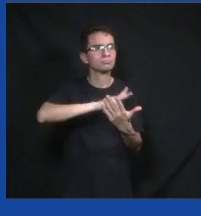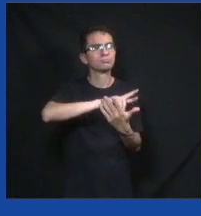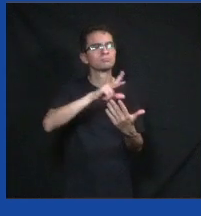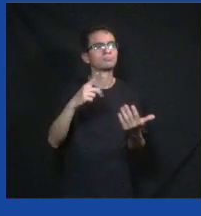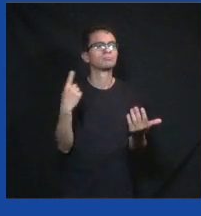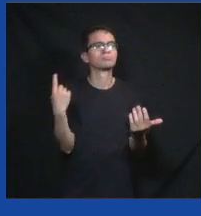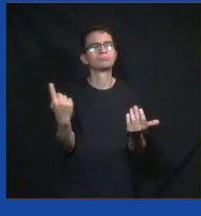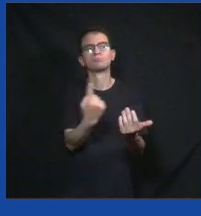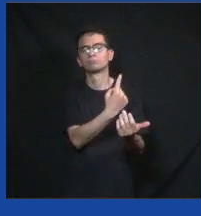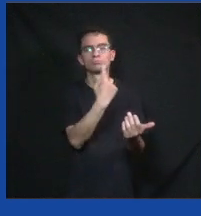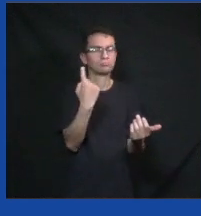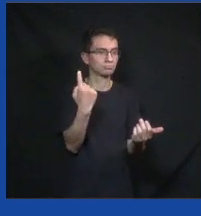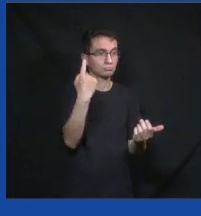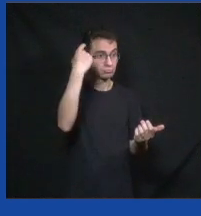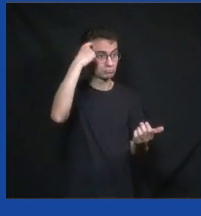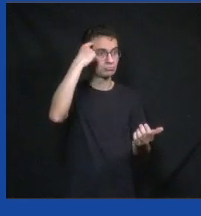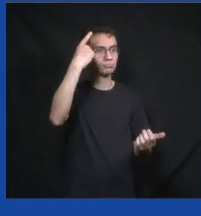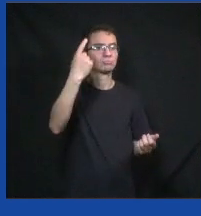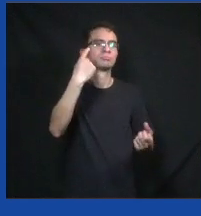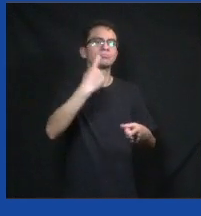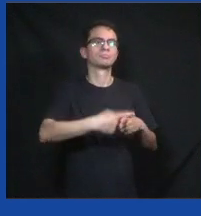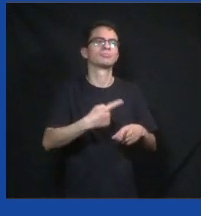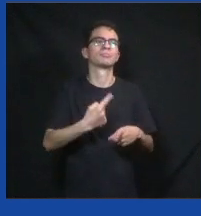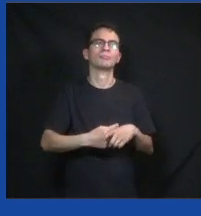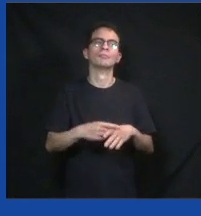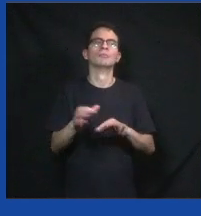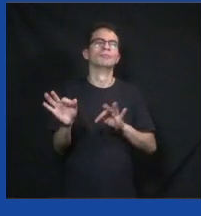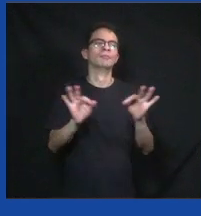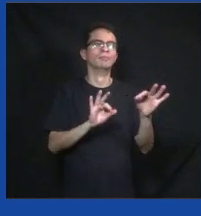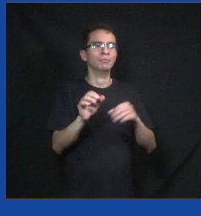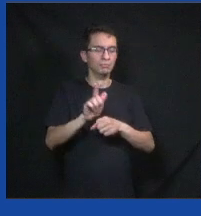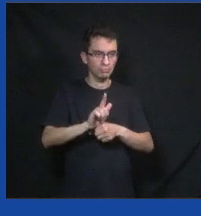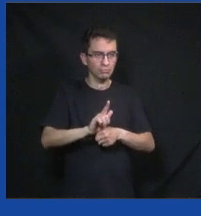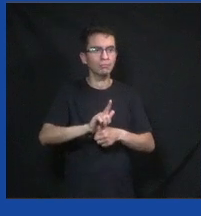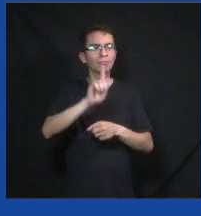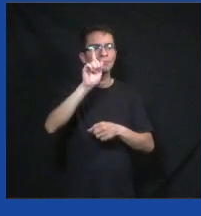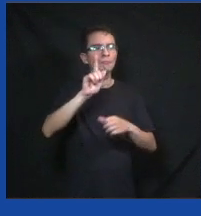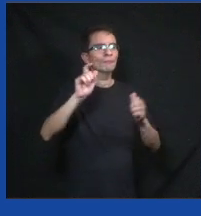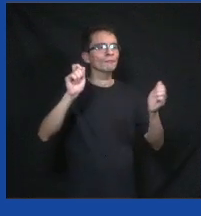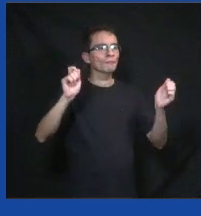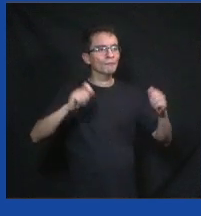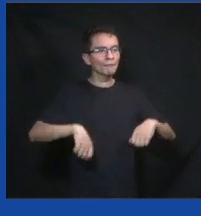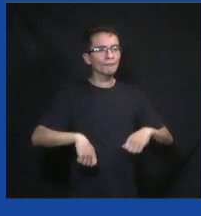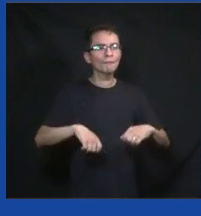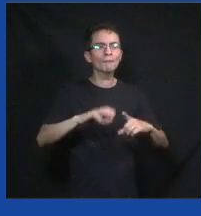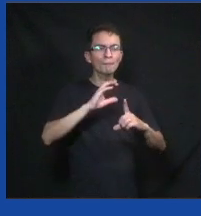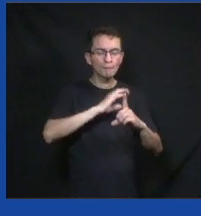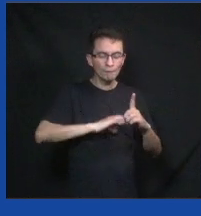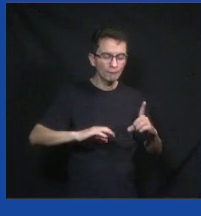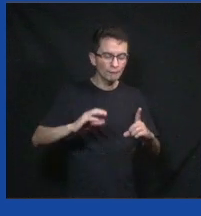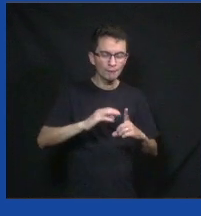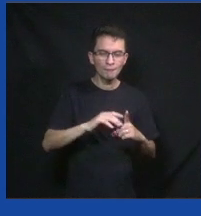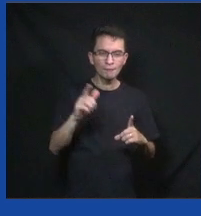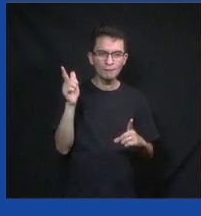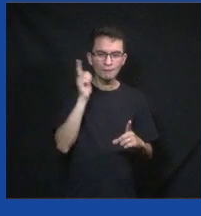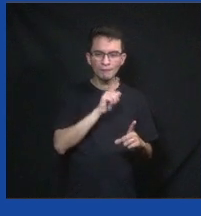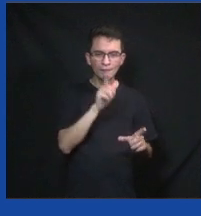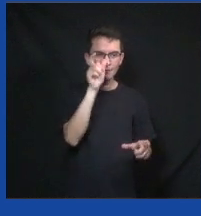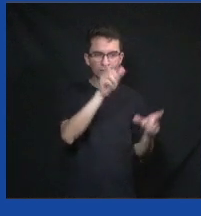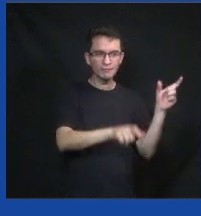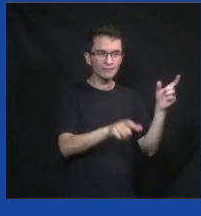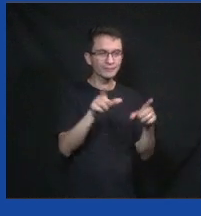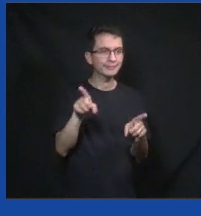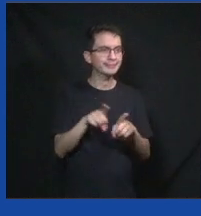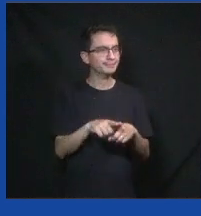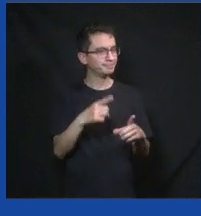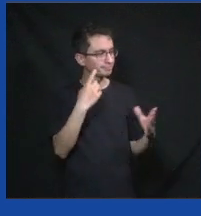gestão como um todo. A gente monta um comitê gestor, um comitê de atendimento ao cidadão, um time de relacionamento com o cidadão. Isso aqui é um exemplo.